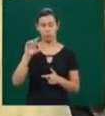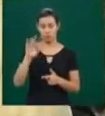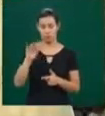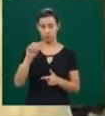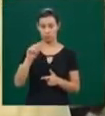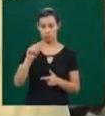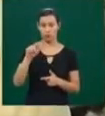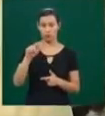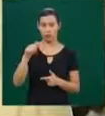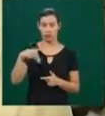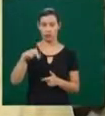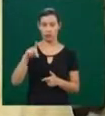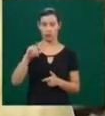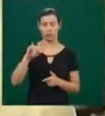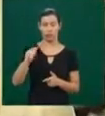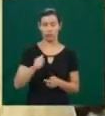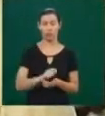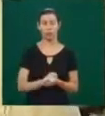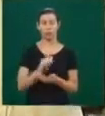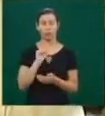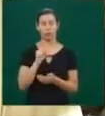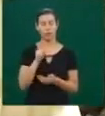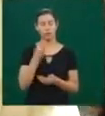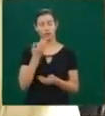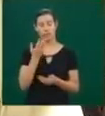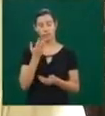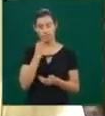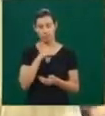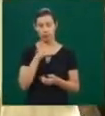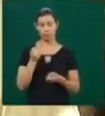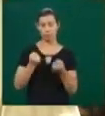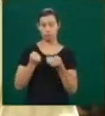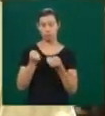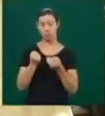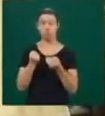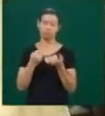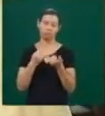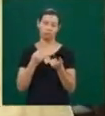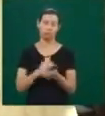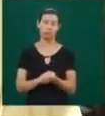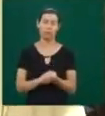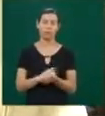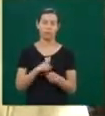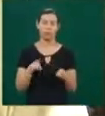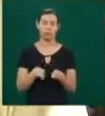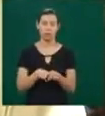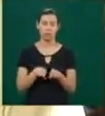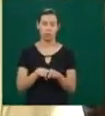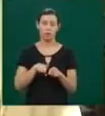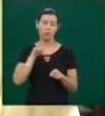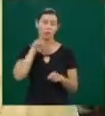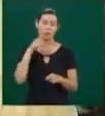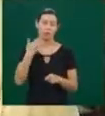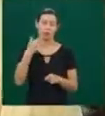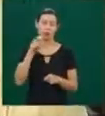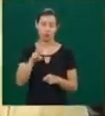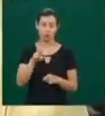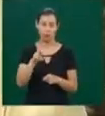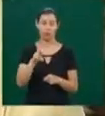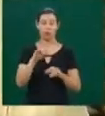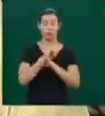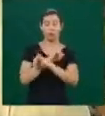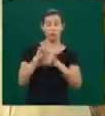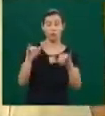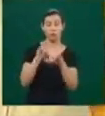para os motociclistas, porque está havendo muito acidente de motociclistas na cidade. Espero que essa campanha auxilie a